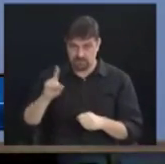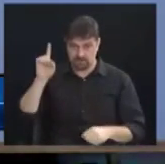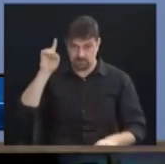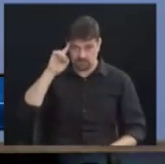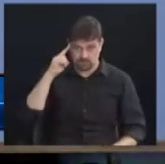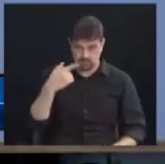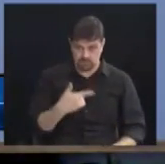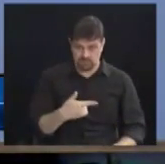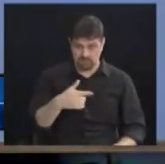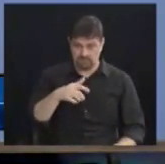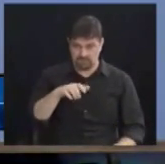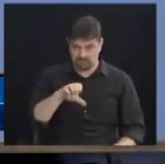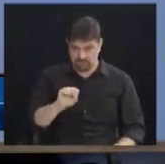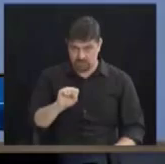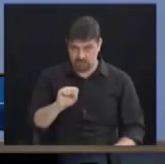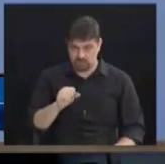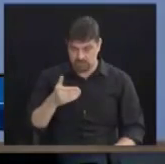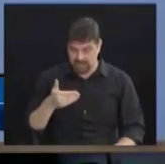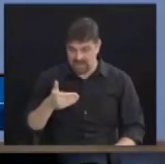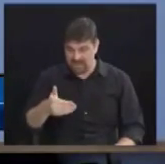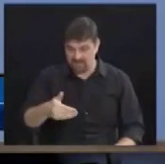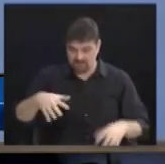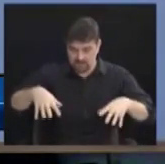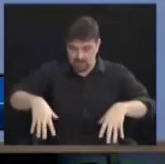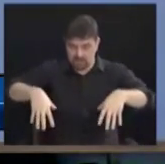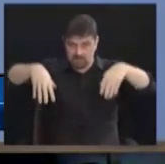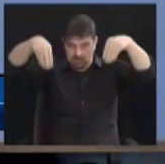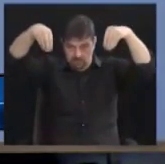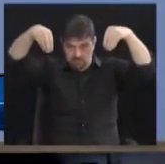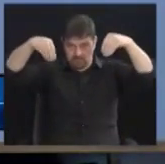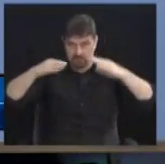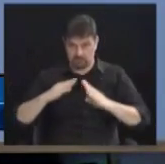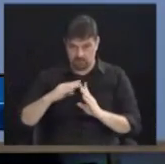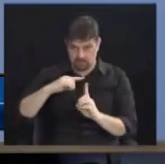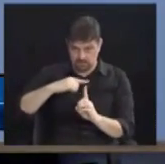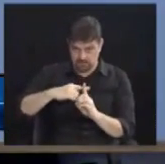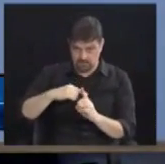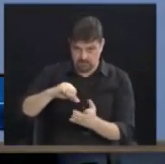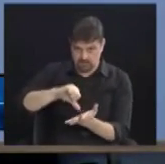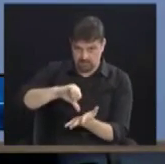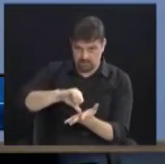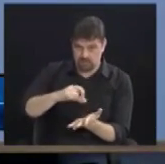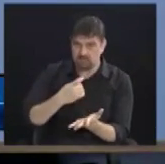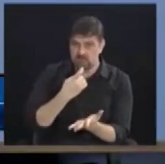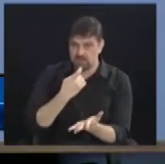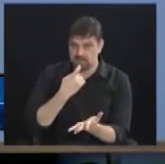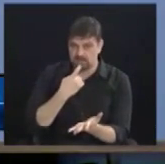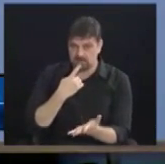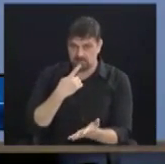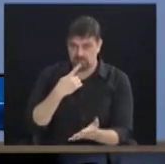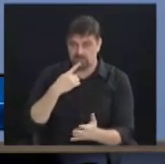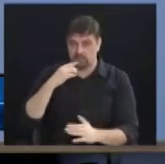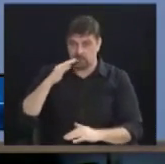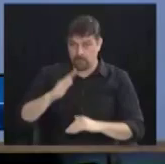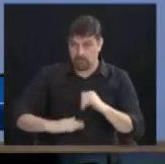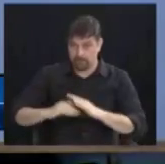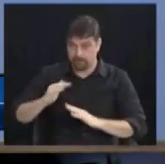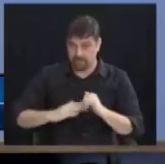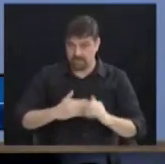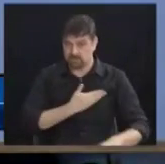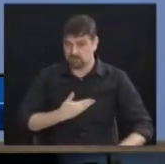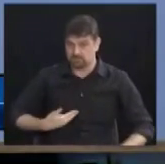28, na frente da Catedral, ali no centro de Campinas, um ato público,